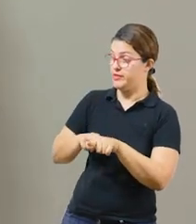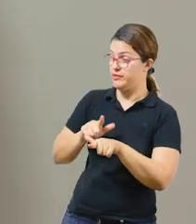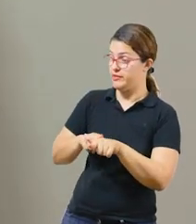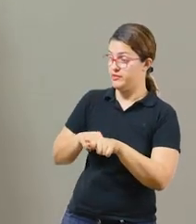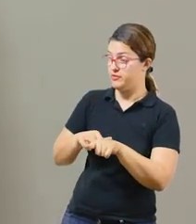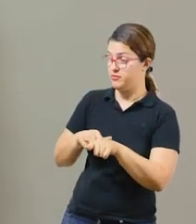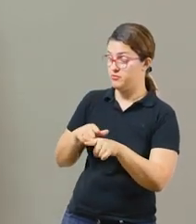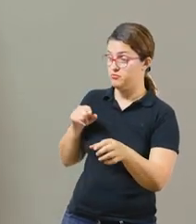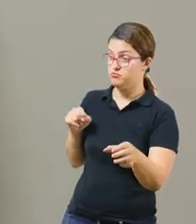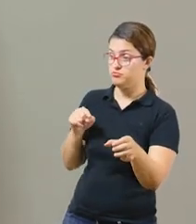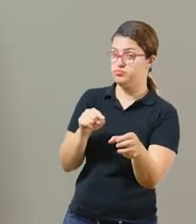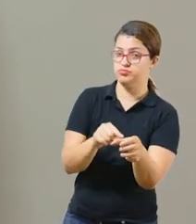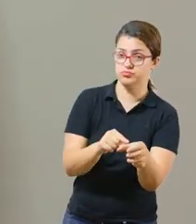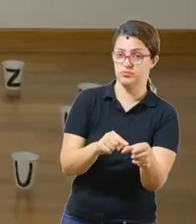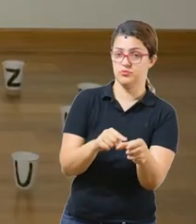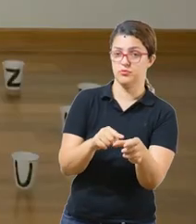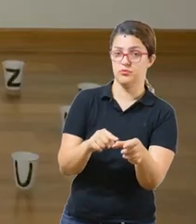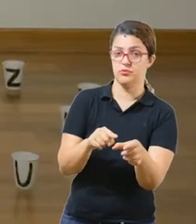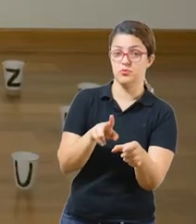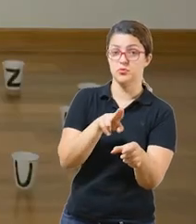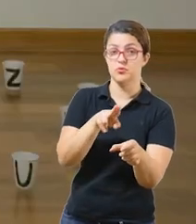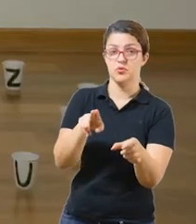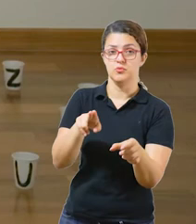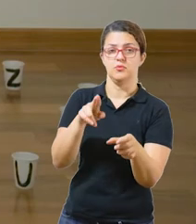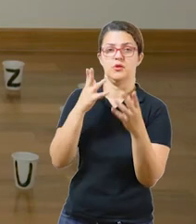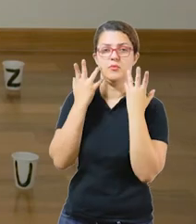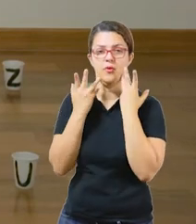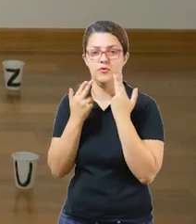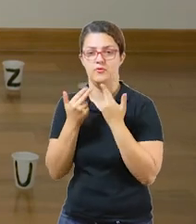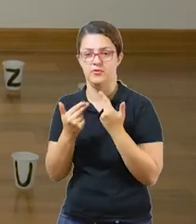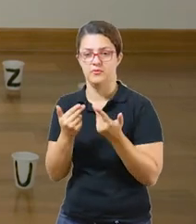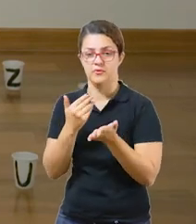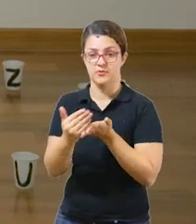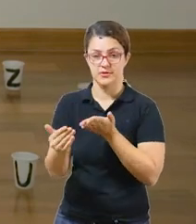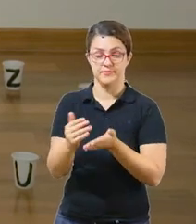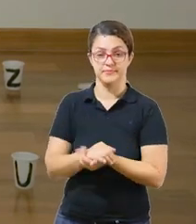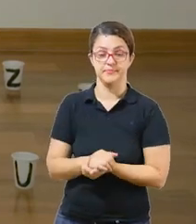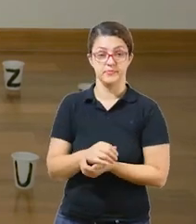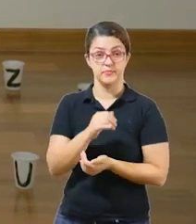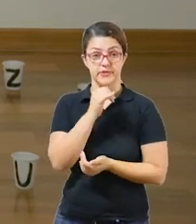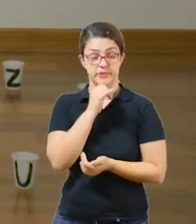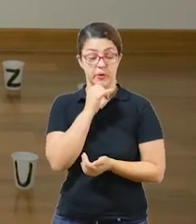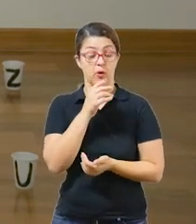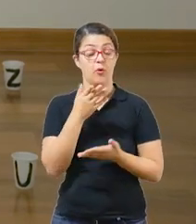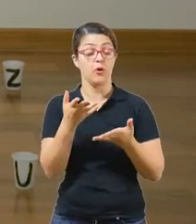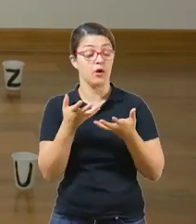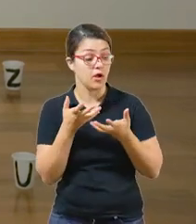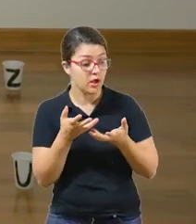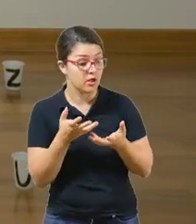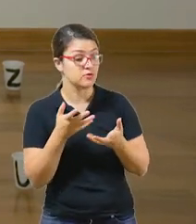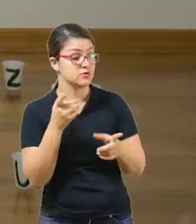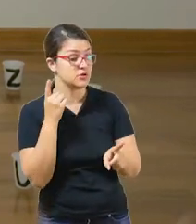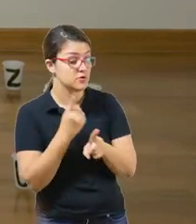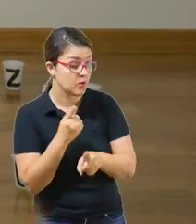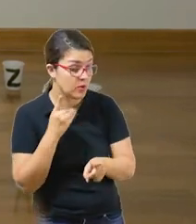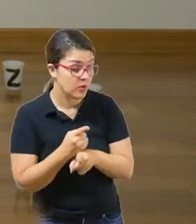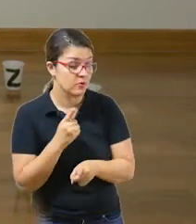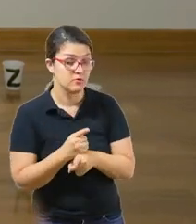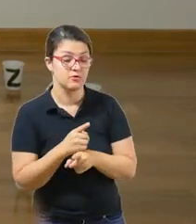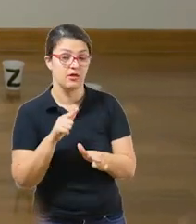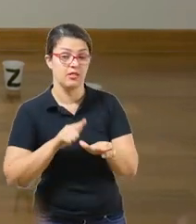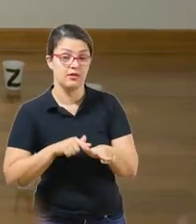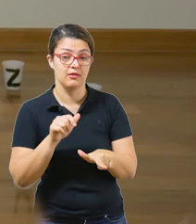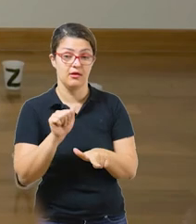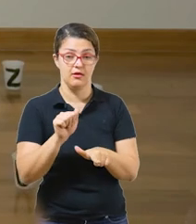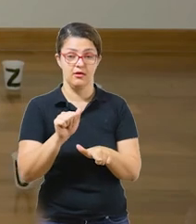um animal, ou o nome de uma pessoa. Tá bom, Maria? Vamos começar? Sim. Então, eu quero que você localize para mim a letrinha